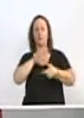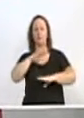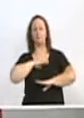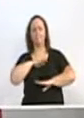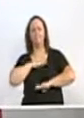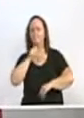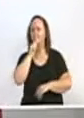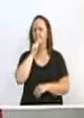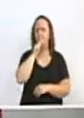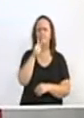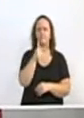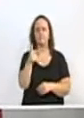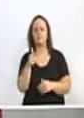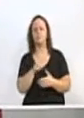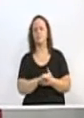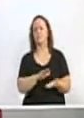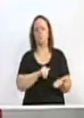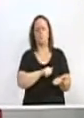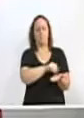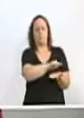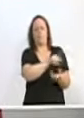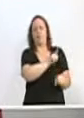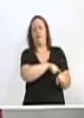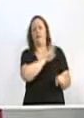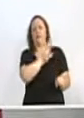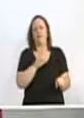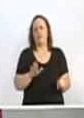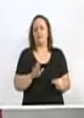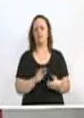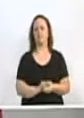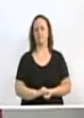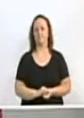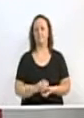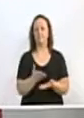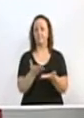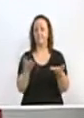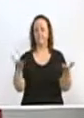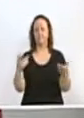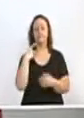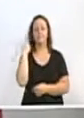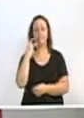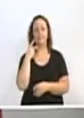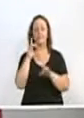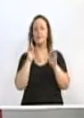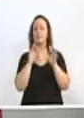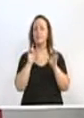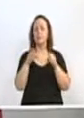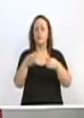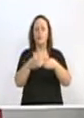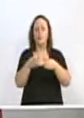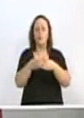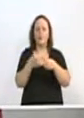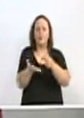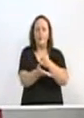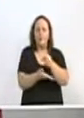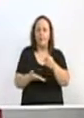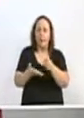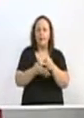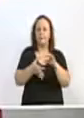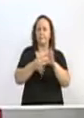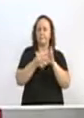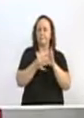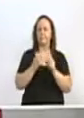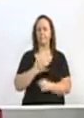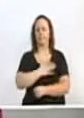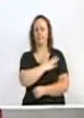mandam embora o trabalhador e a trabalhadora. E aí, senhores vereadores, especialmente a base de governo, o prefeito Napoleão e sua equipe de